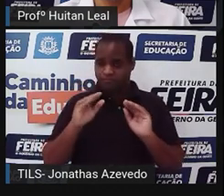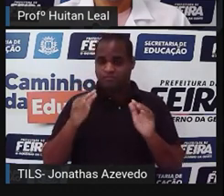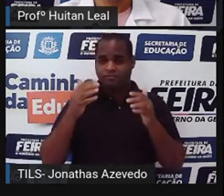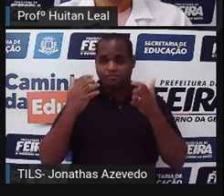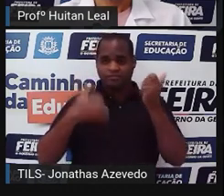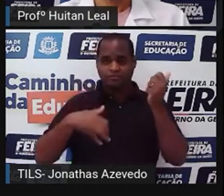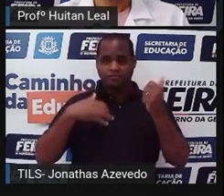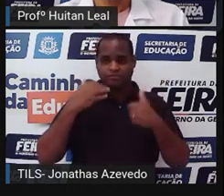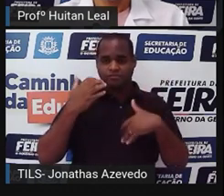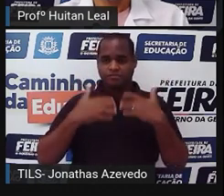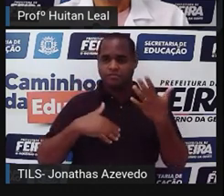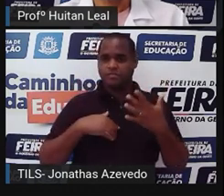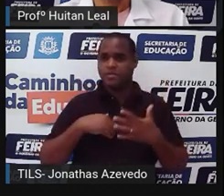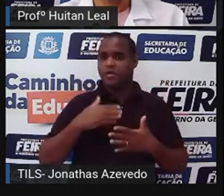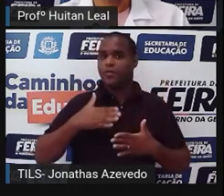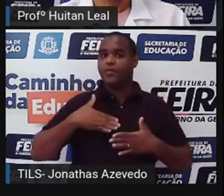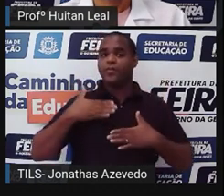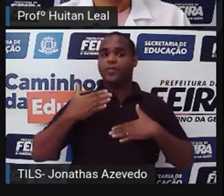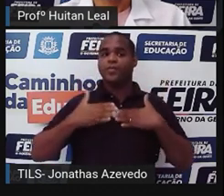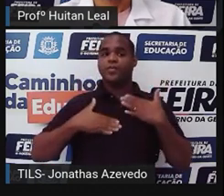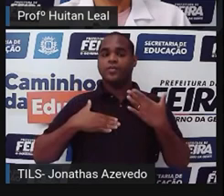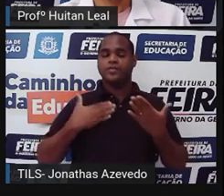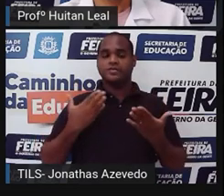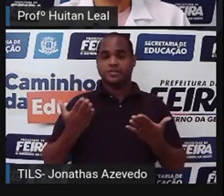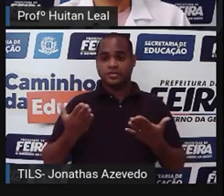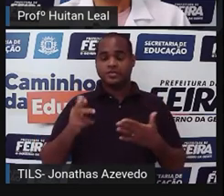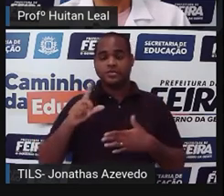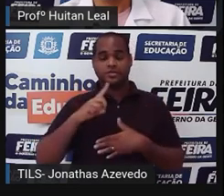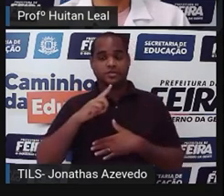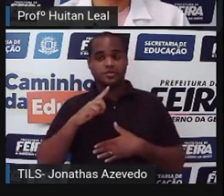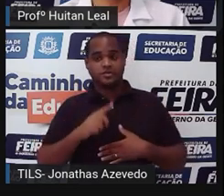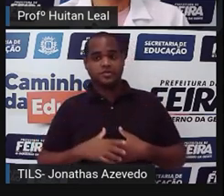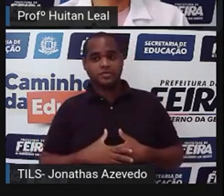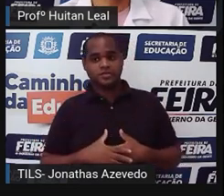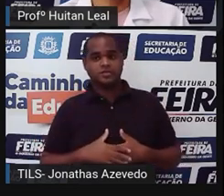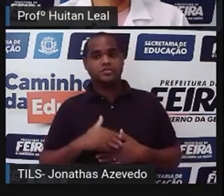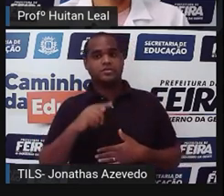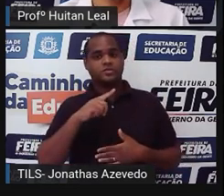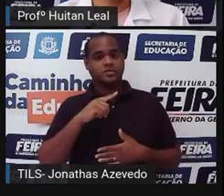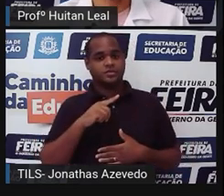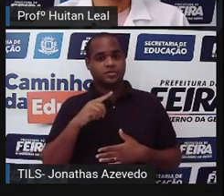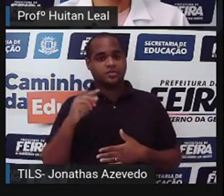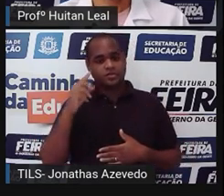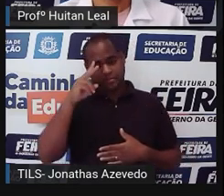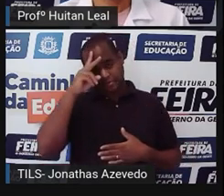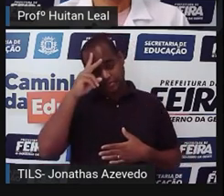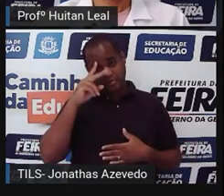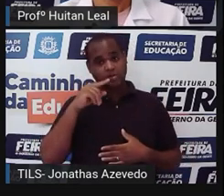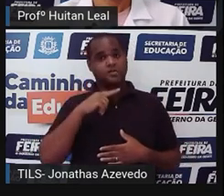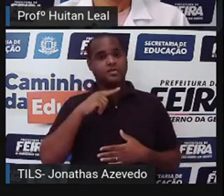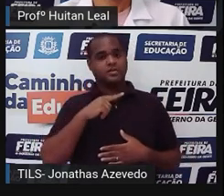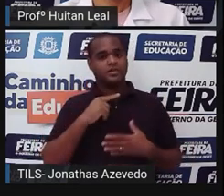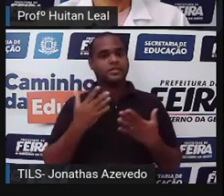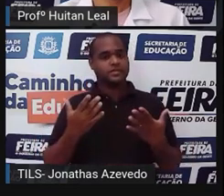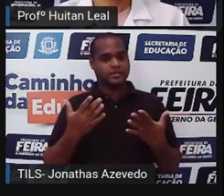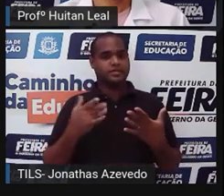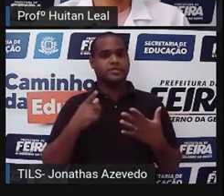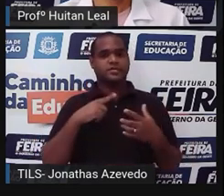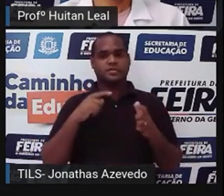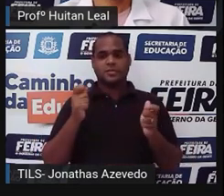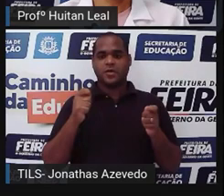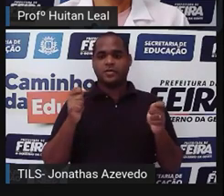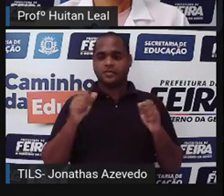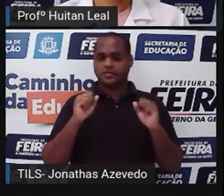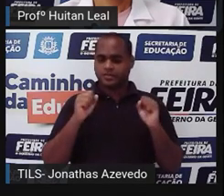Hugo o surpreendeu. Então, agora, vejamos a parte mais tensa da história, e que vai abrir